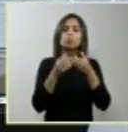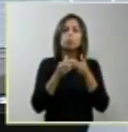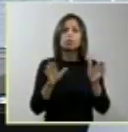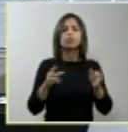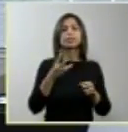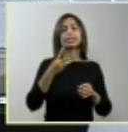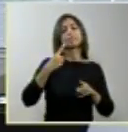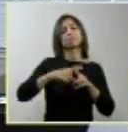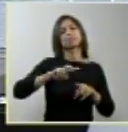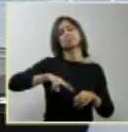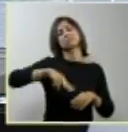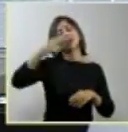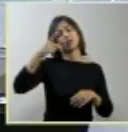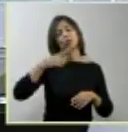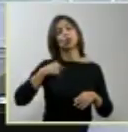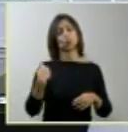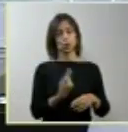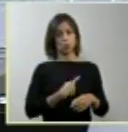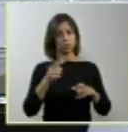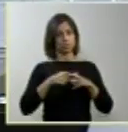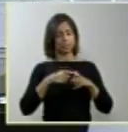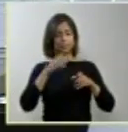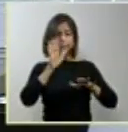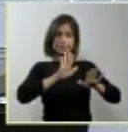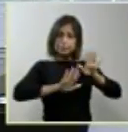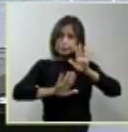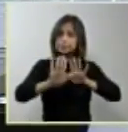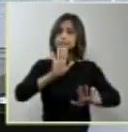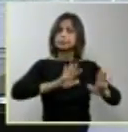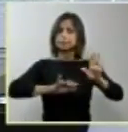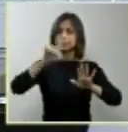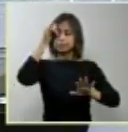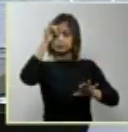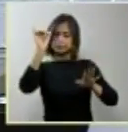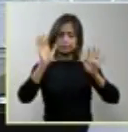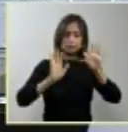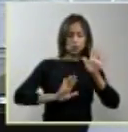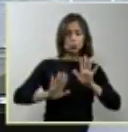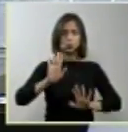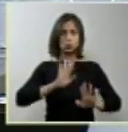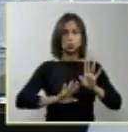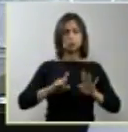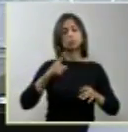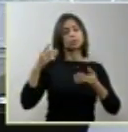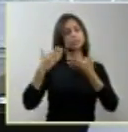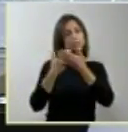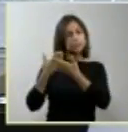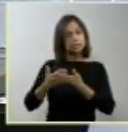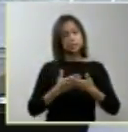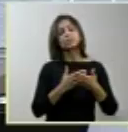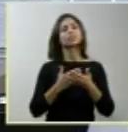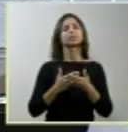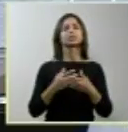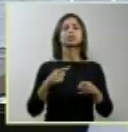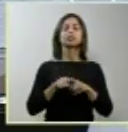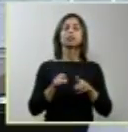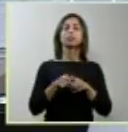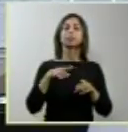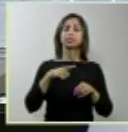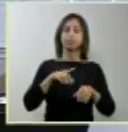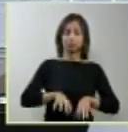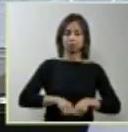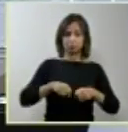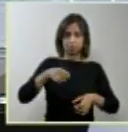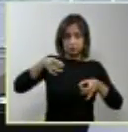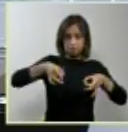cuidadosos nas referências, no estudo e portanto retenção de placenta e